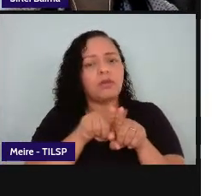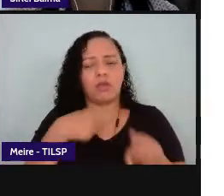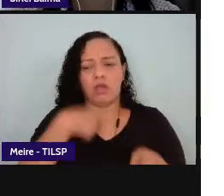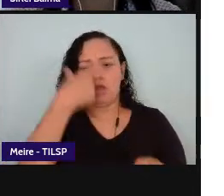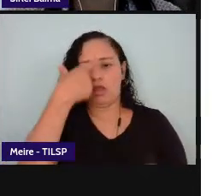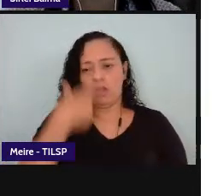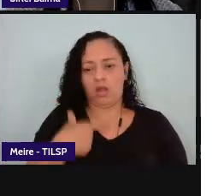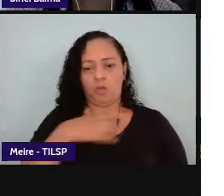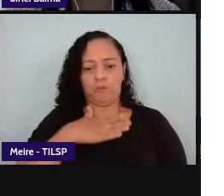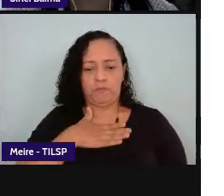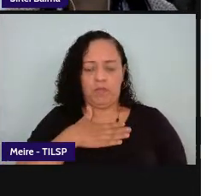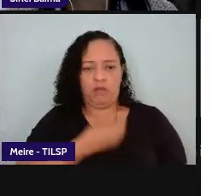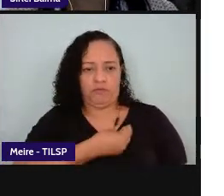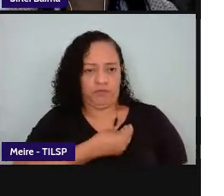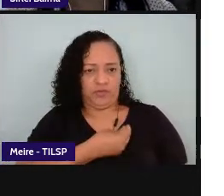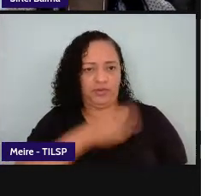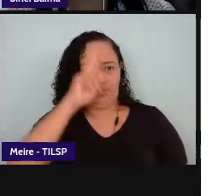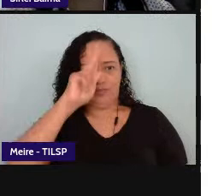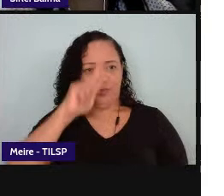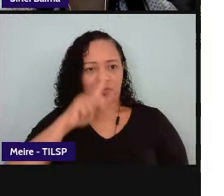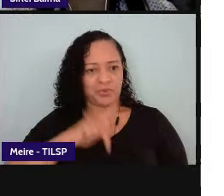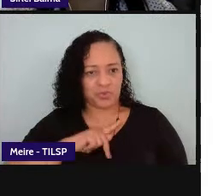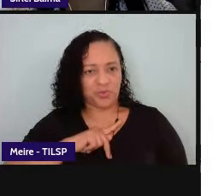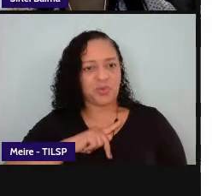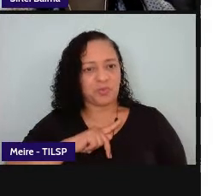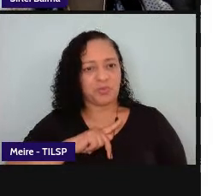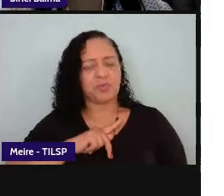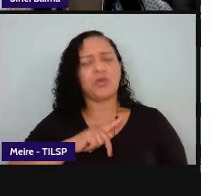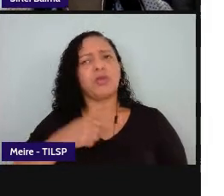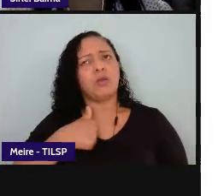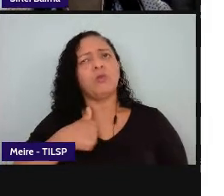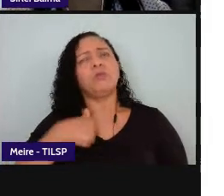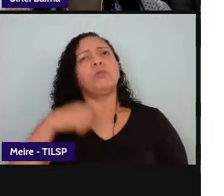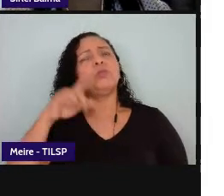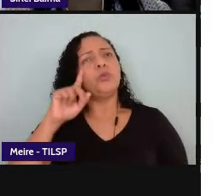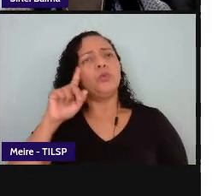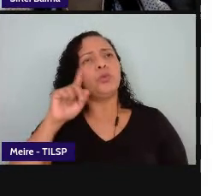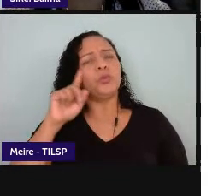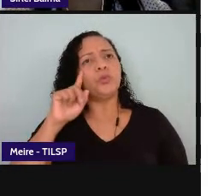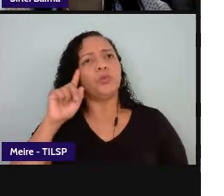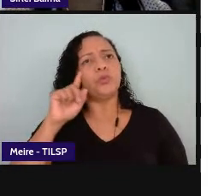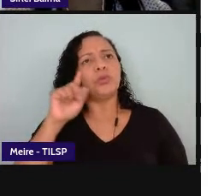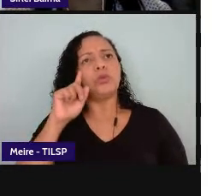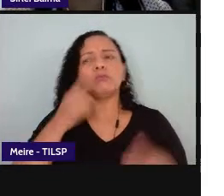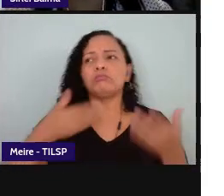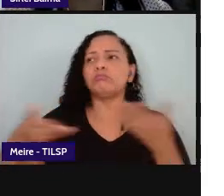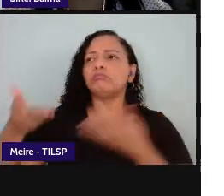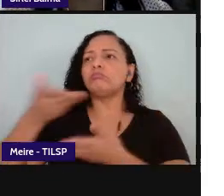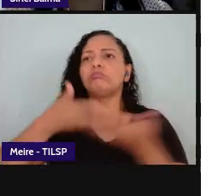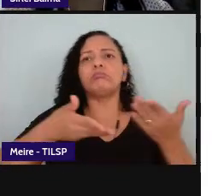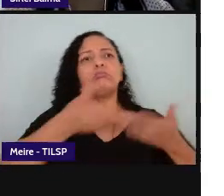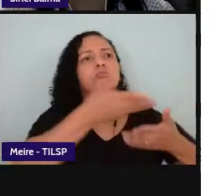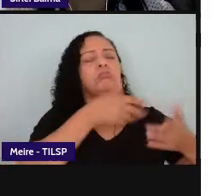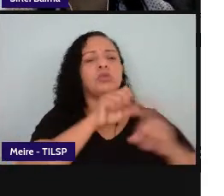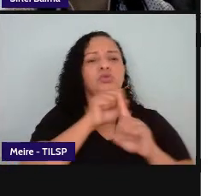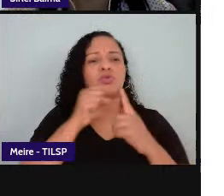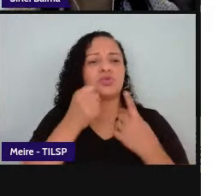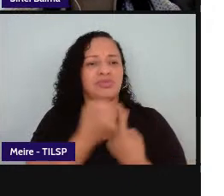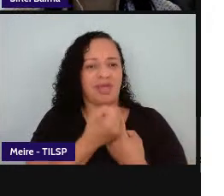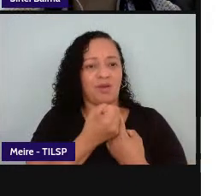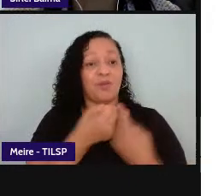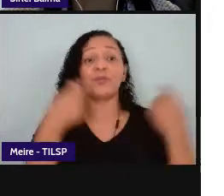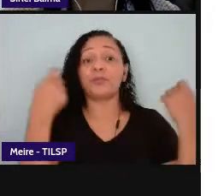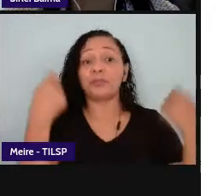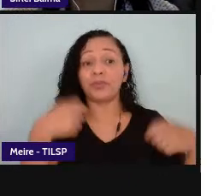uma vida pessoal que estou lidando e vivendo em sociedade então eu preciso propor